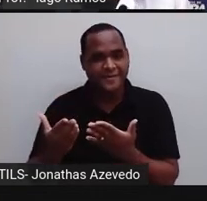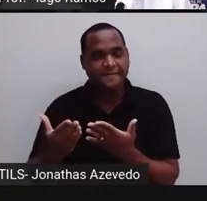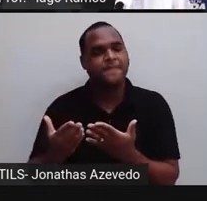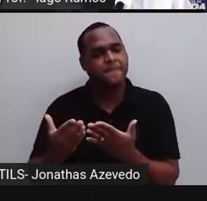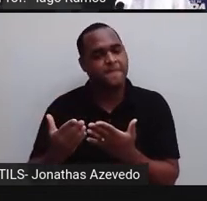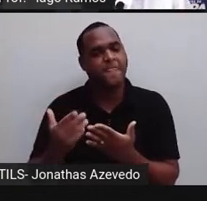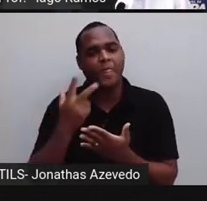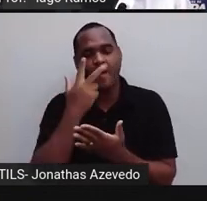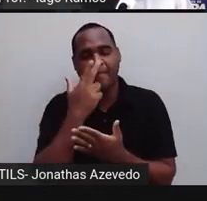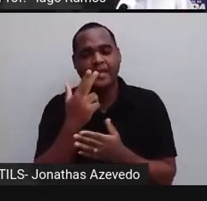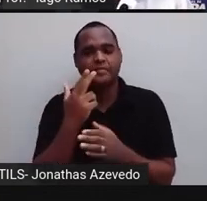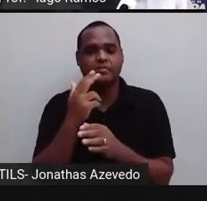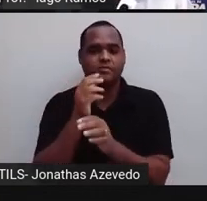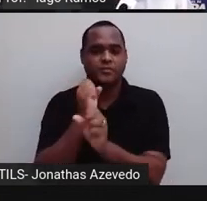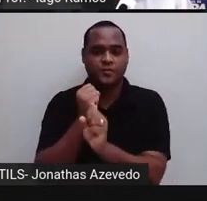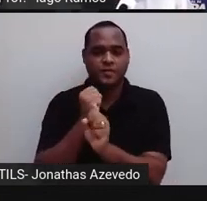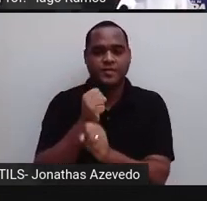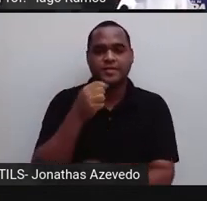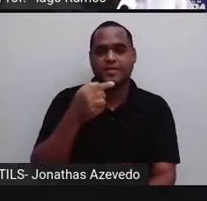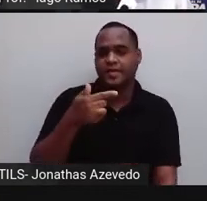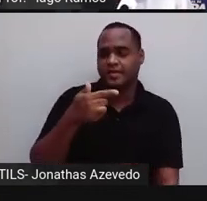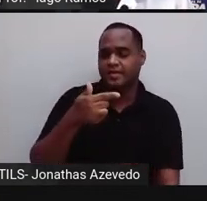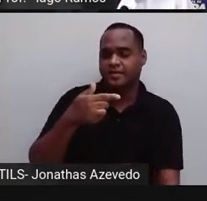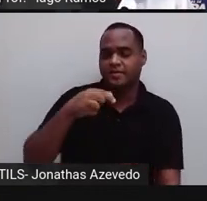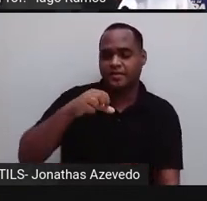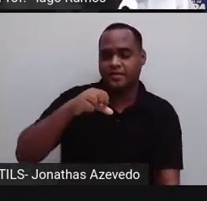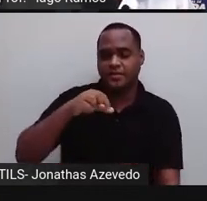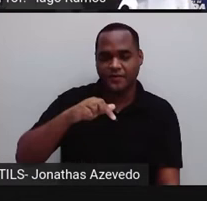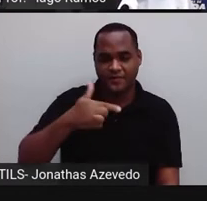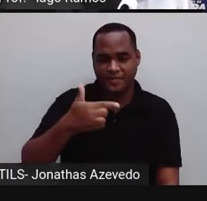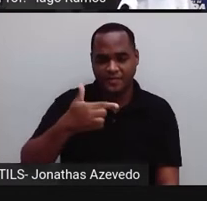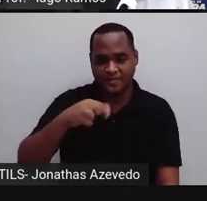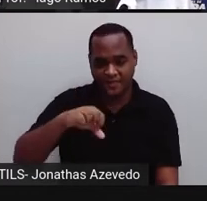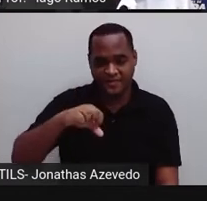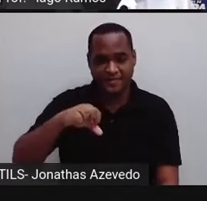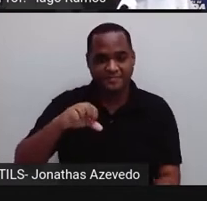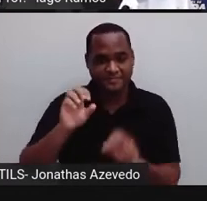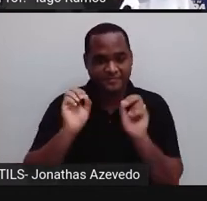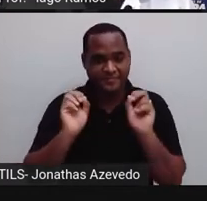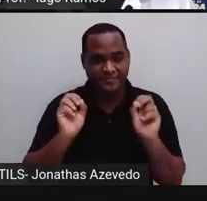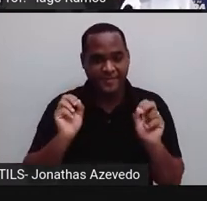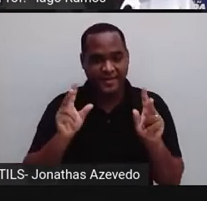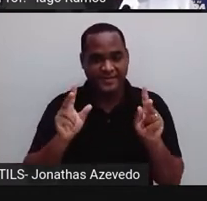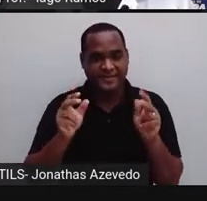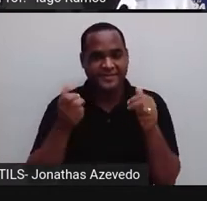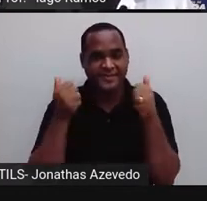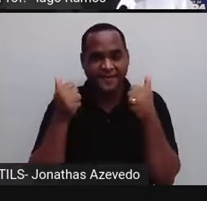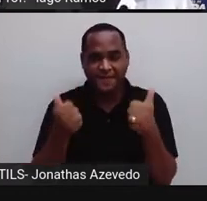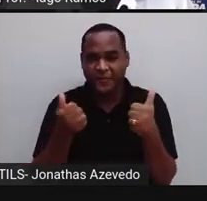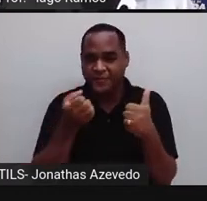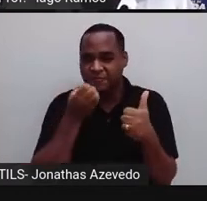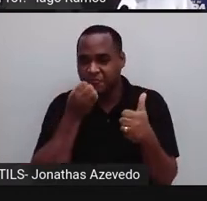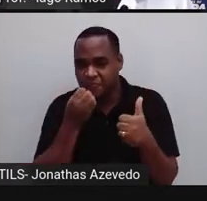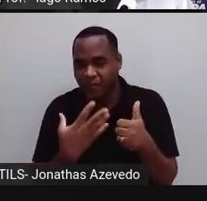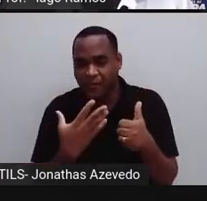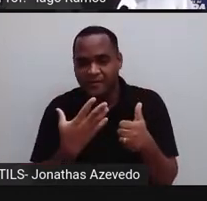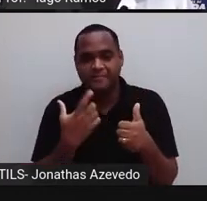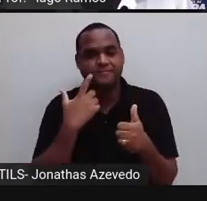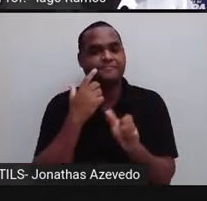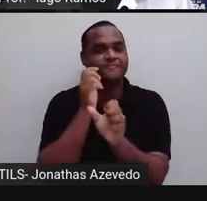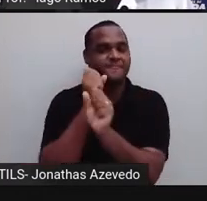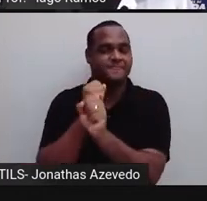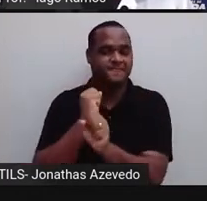vai dar 729. Tá bom? Tranquilo? Então, calculamos aí